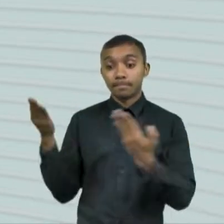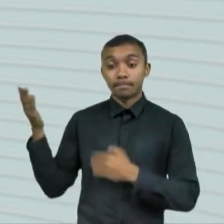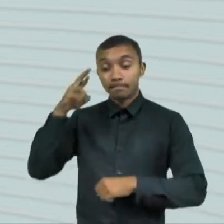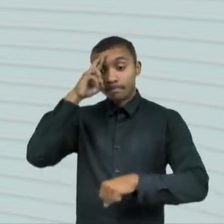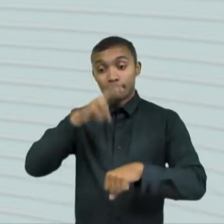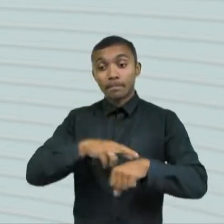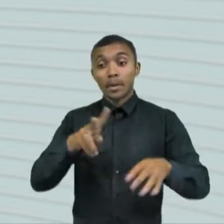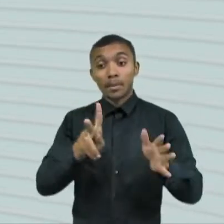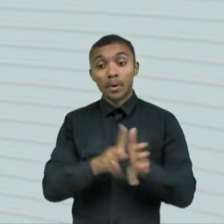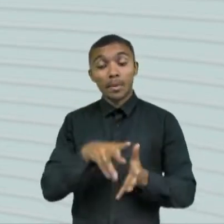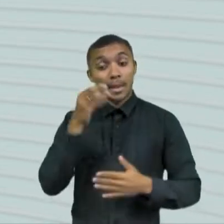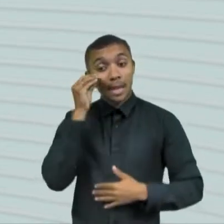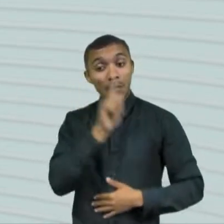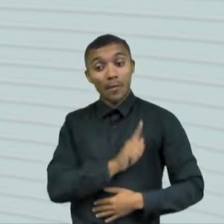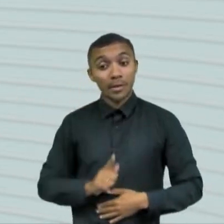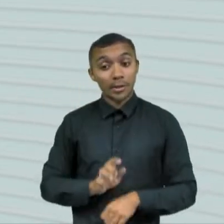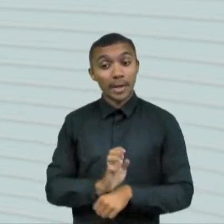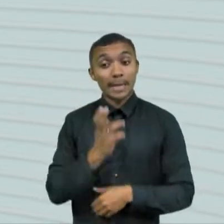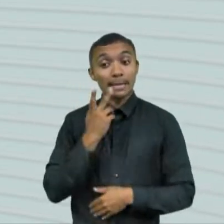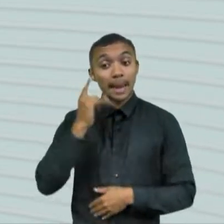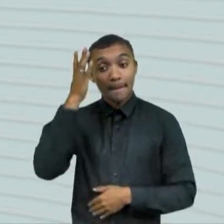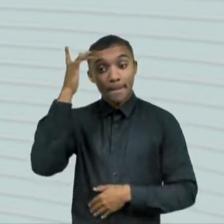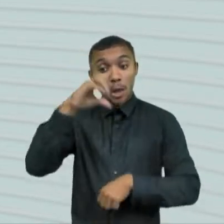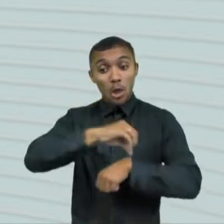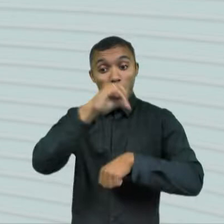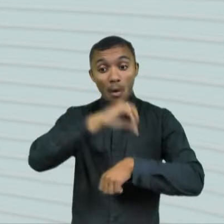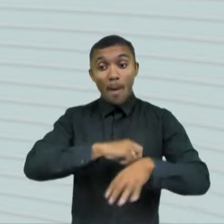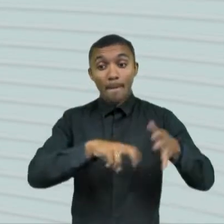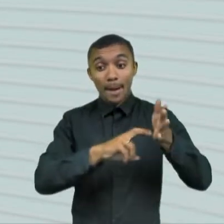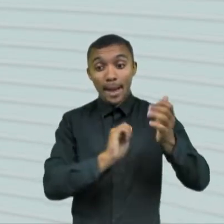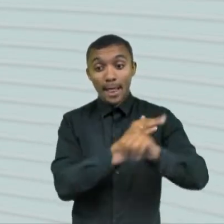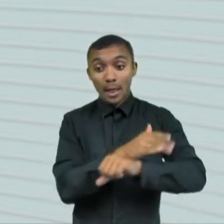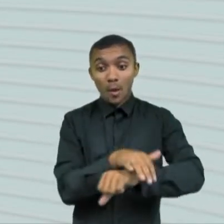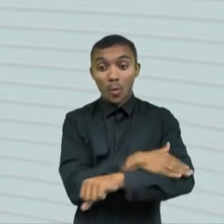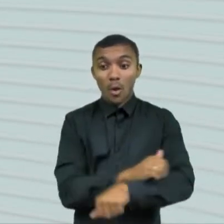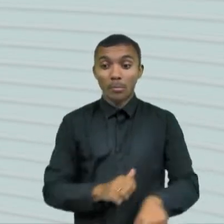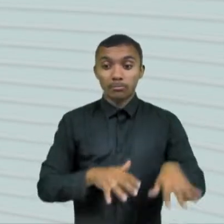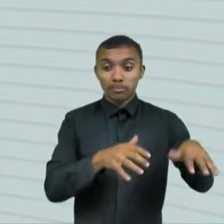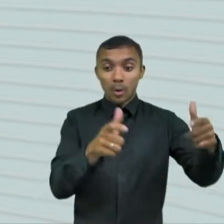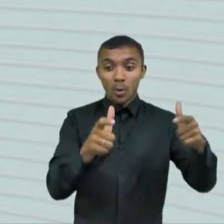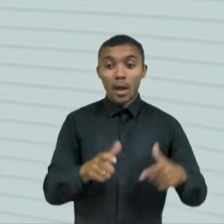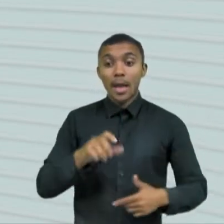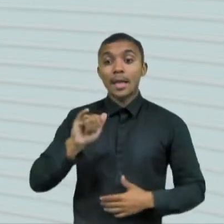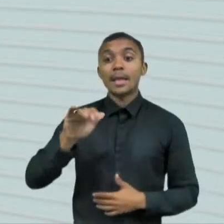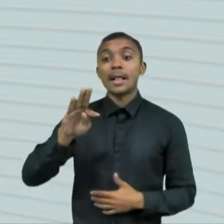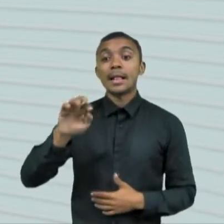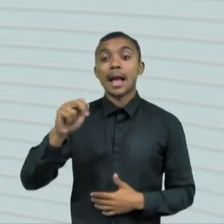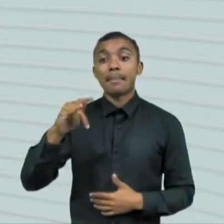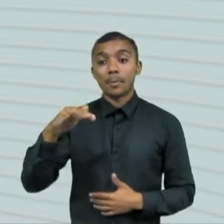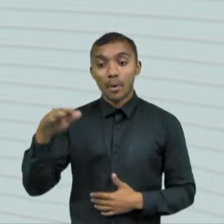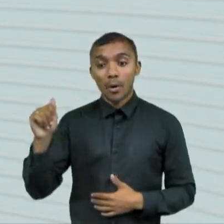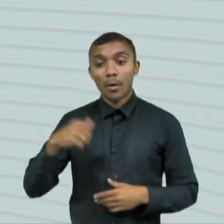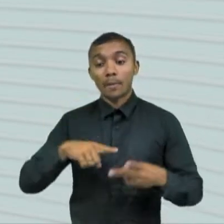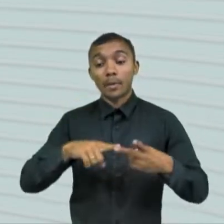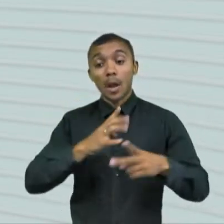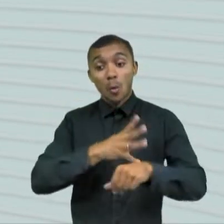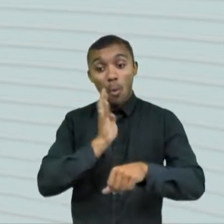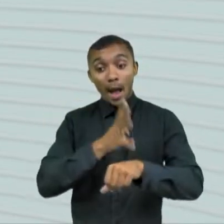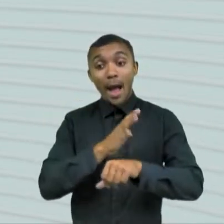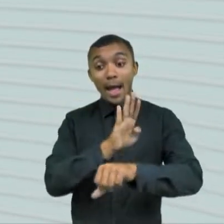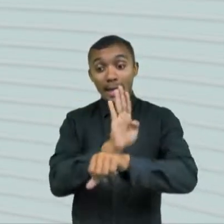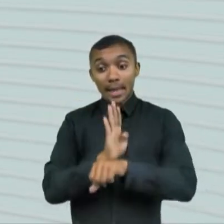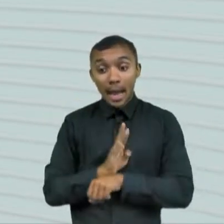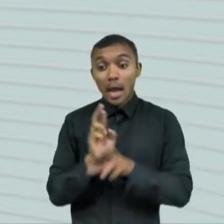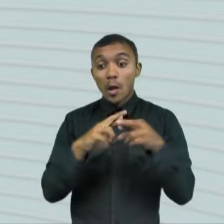governo pelo PDT, às nove da manhã, participa de caminhada em Itapipoca. Às quatro da tarde, se reúne com